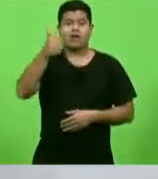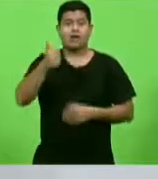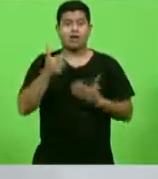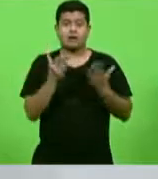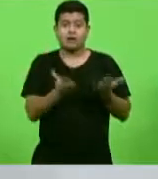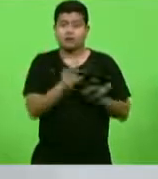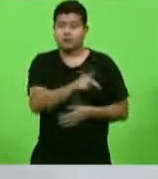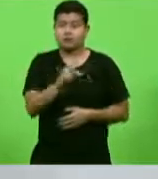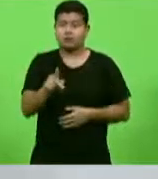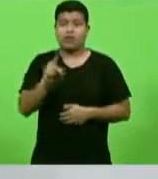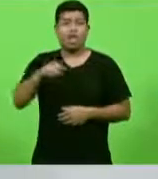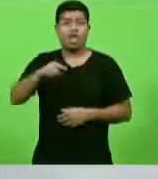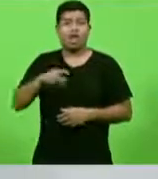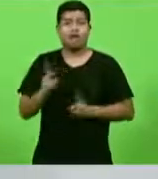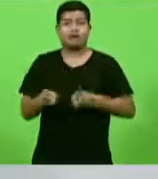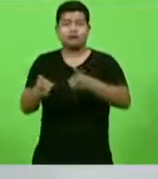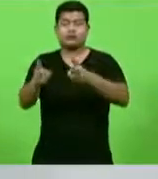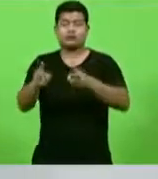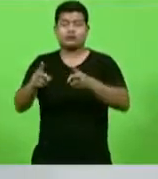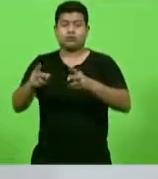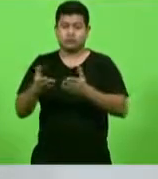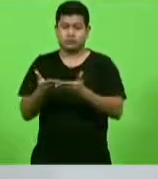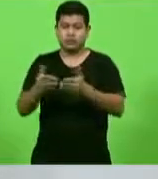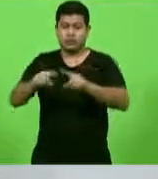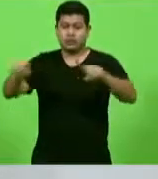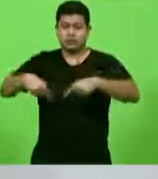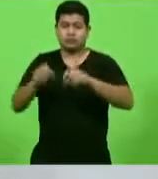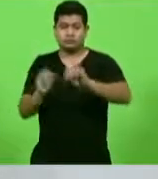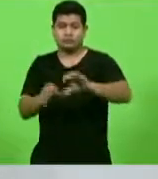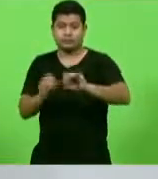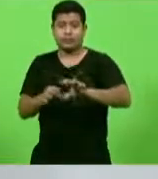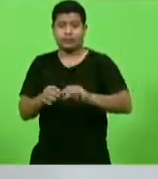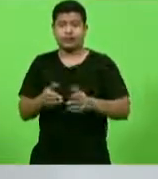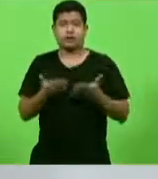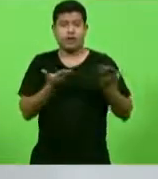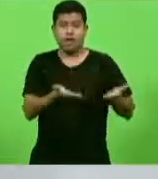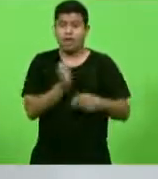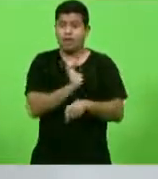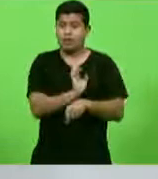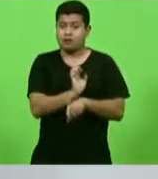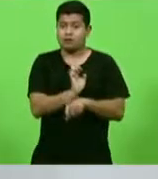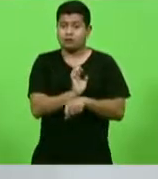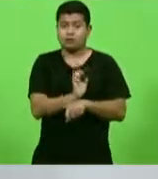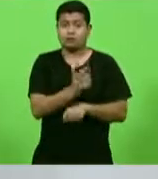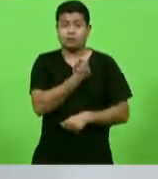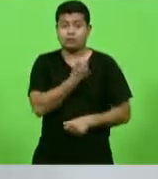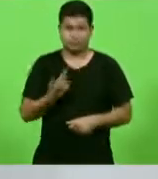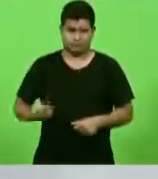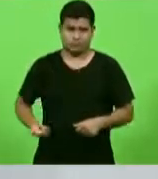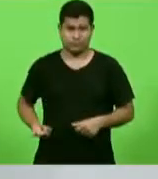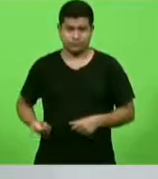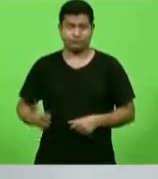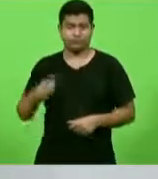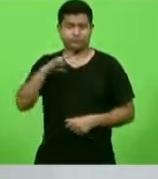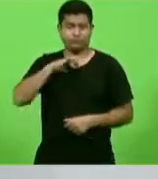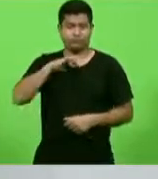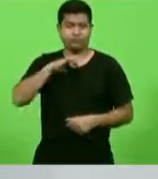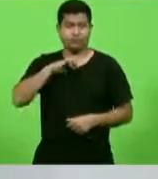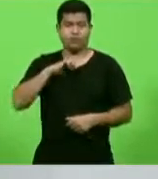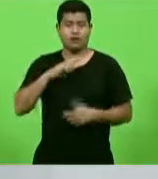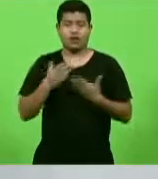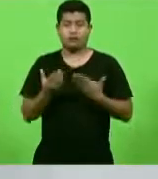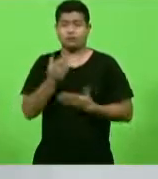de sala de aula é fazer com que o Estado continue tendo os bons